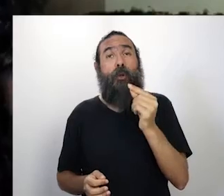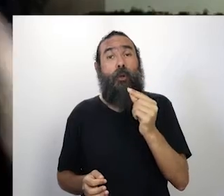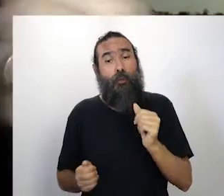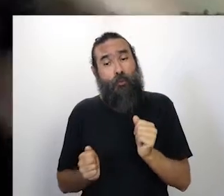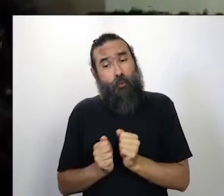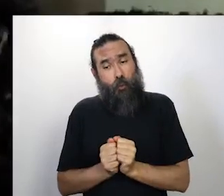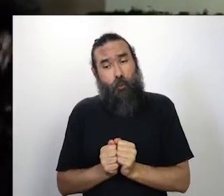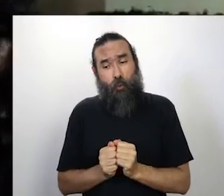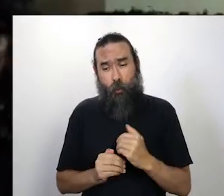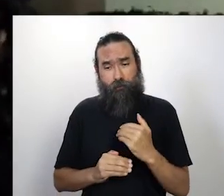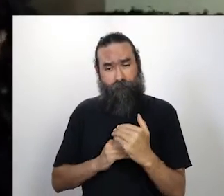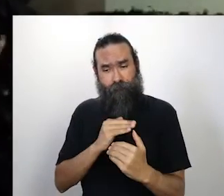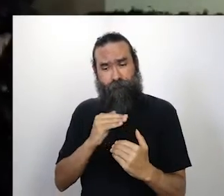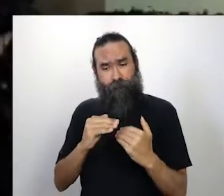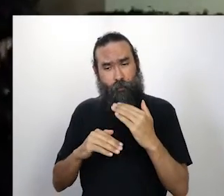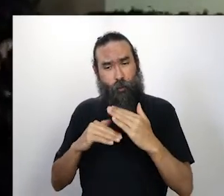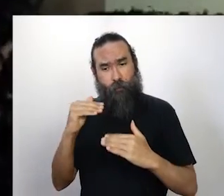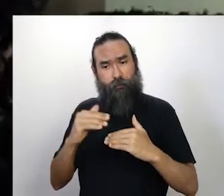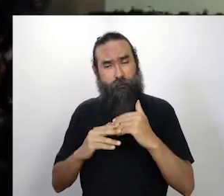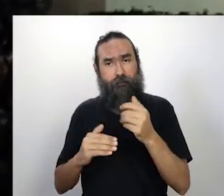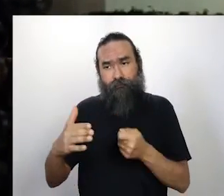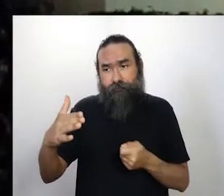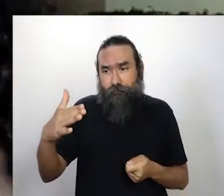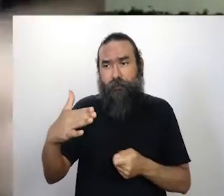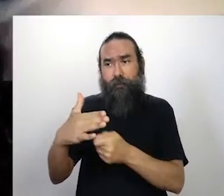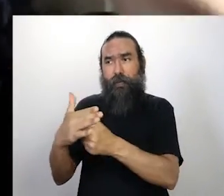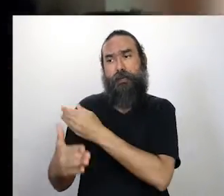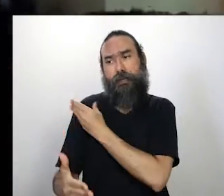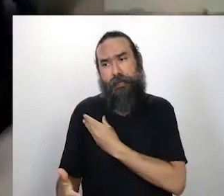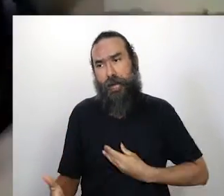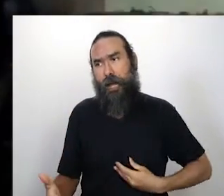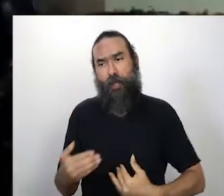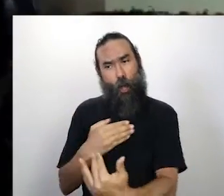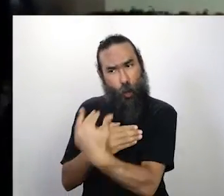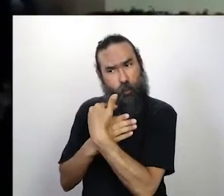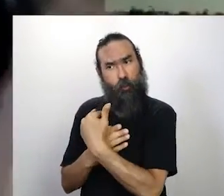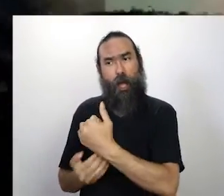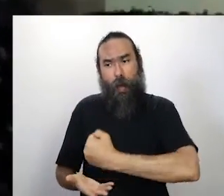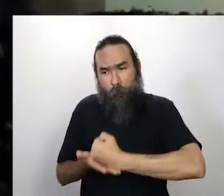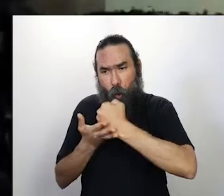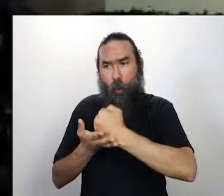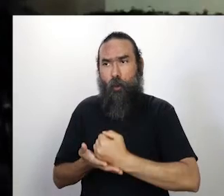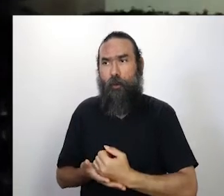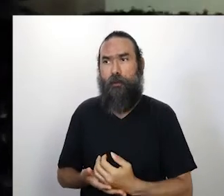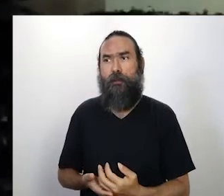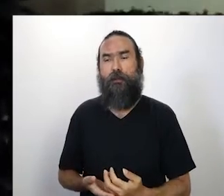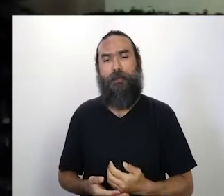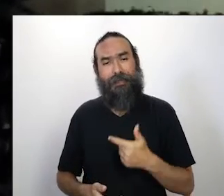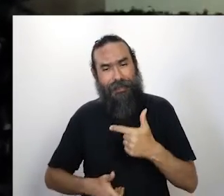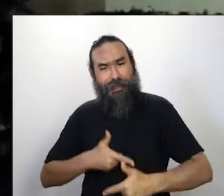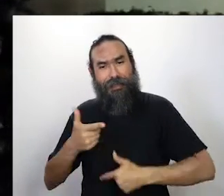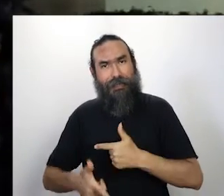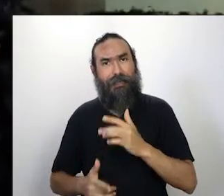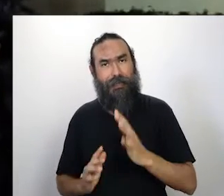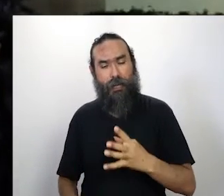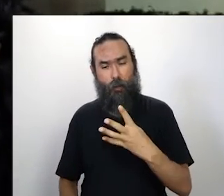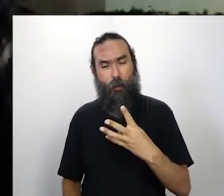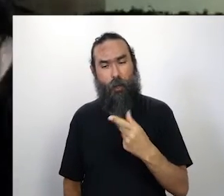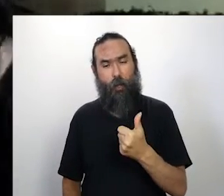públicas, pressionar o Estado e a gente, enfim, até há 41 dias, na verdade,